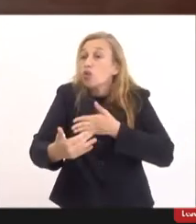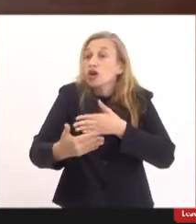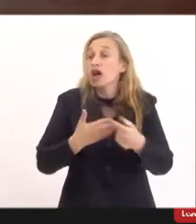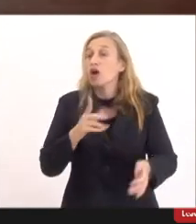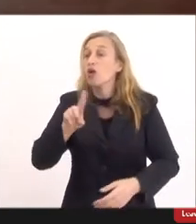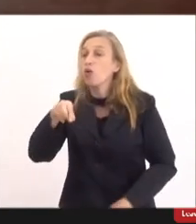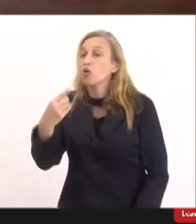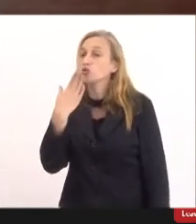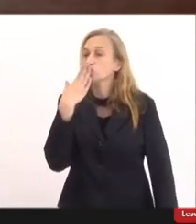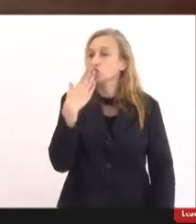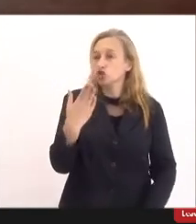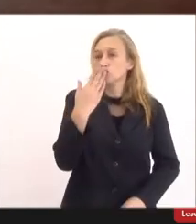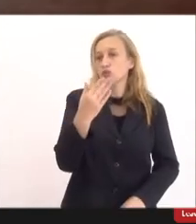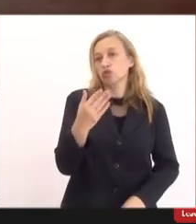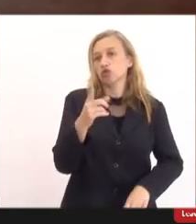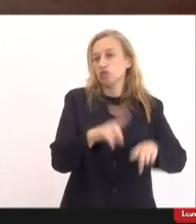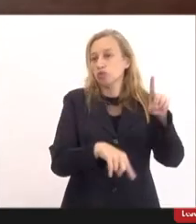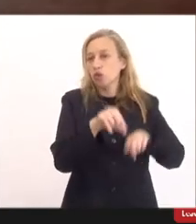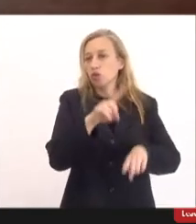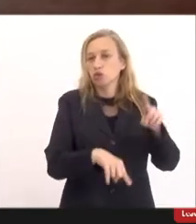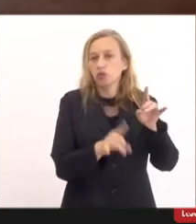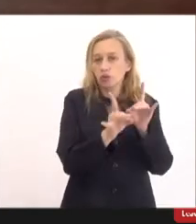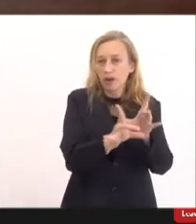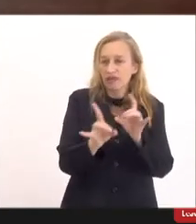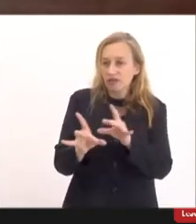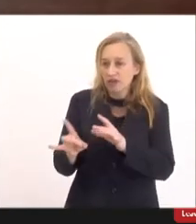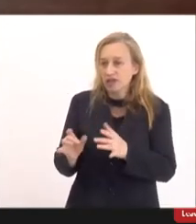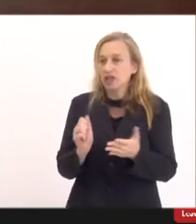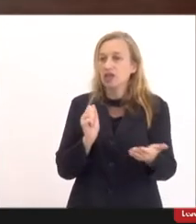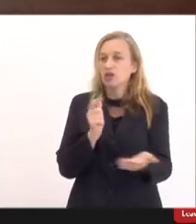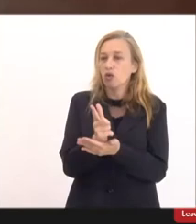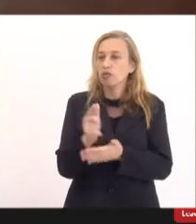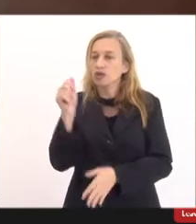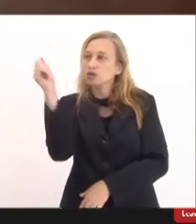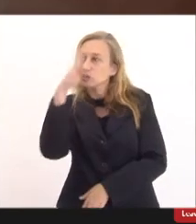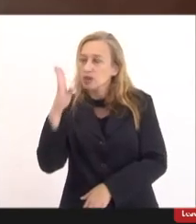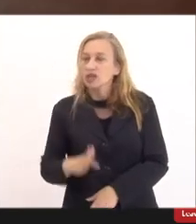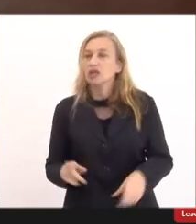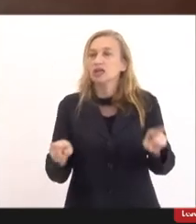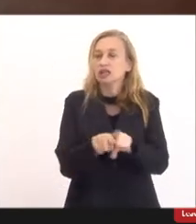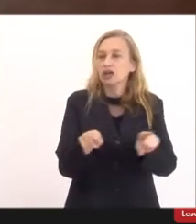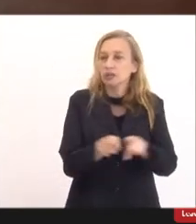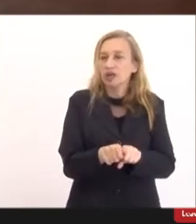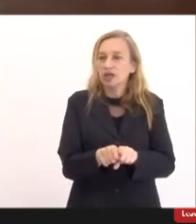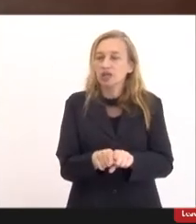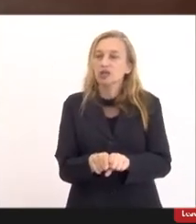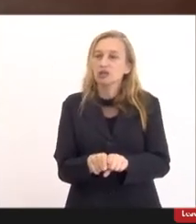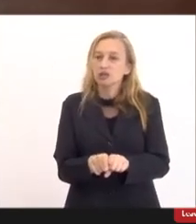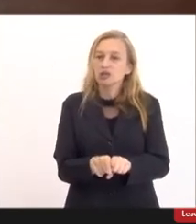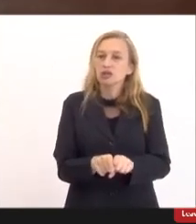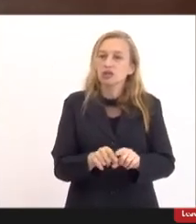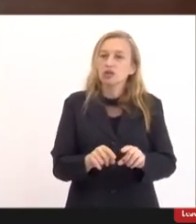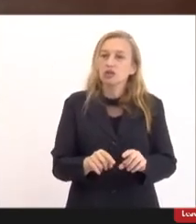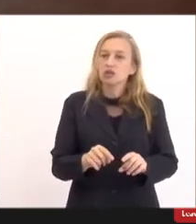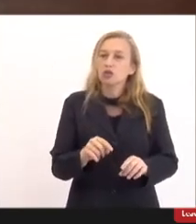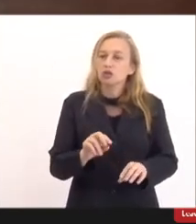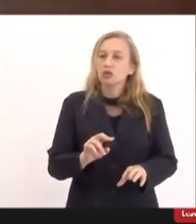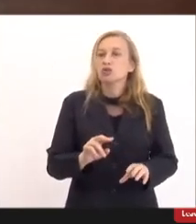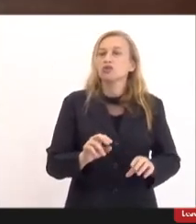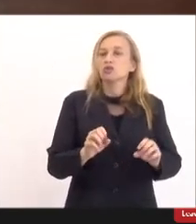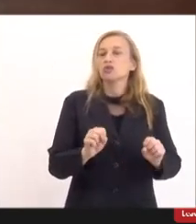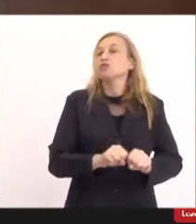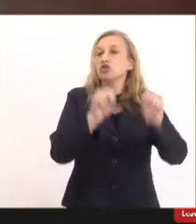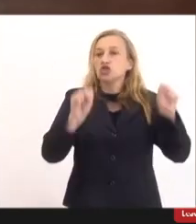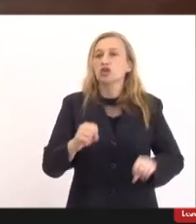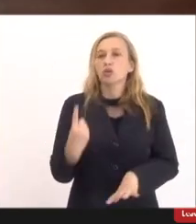que seja registrado para venda e comercialização no Brasil e também no âmbito do sistema único de saúde então acho que seria muito